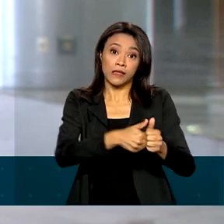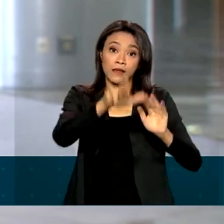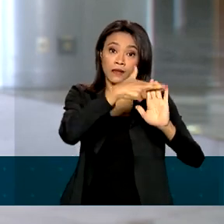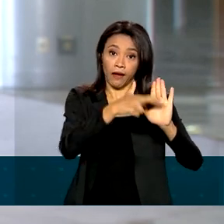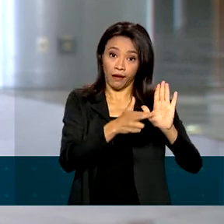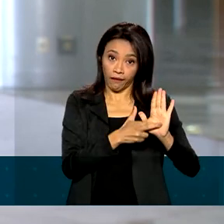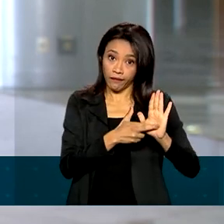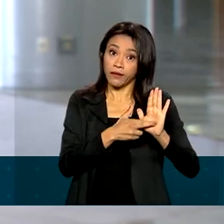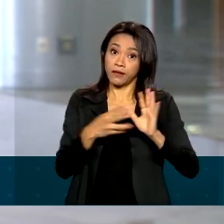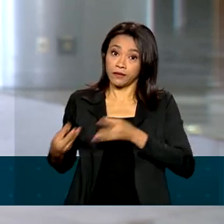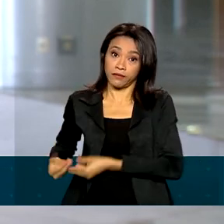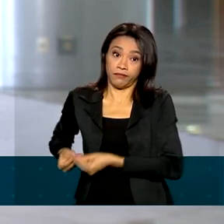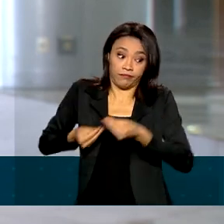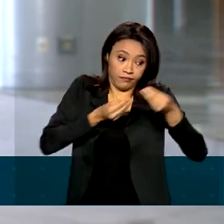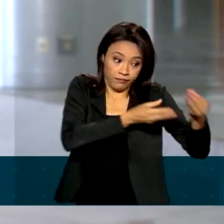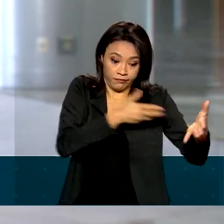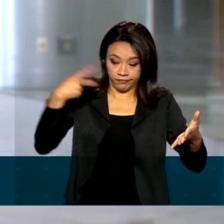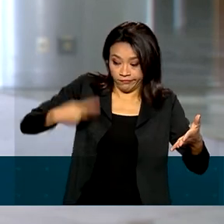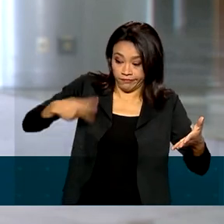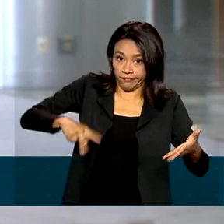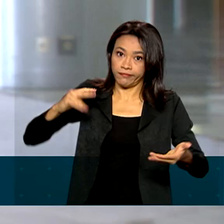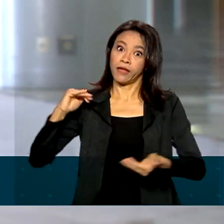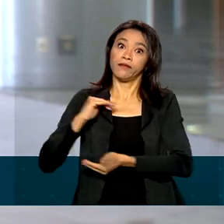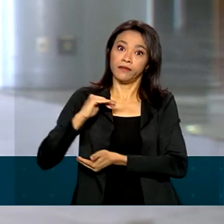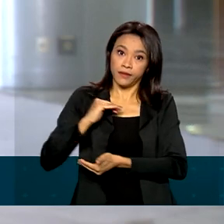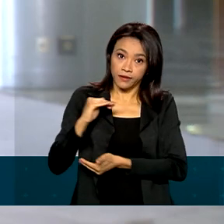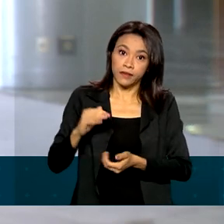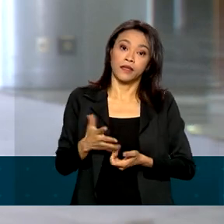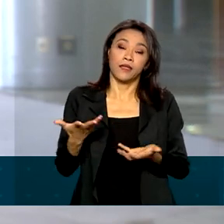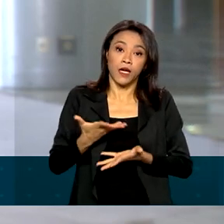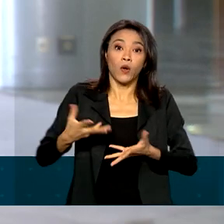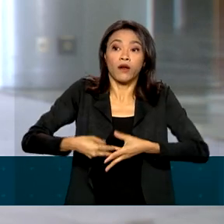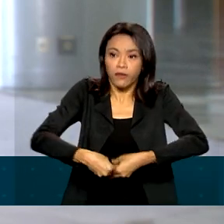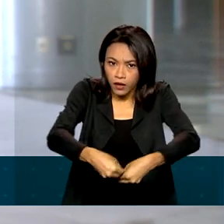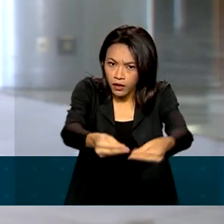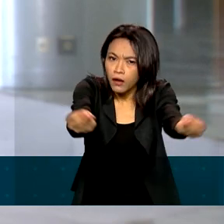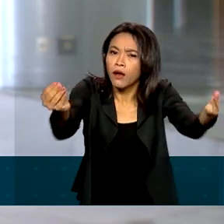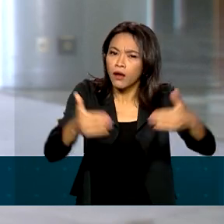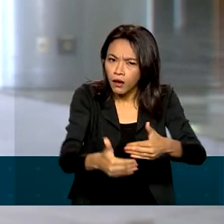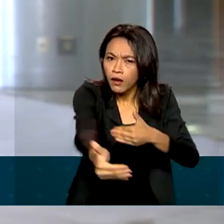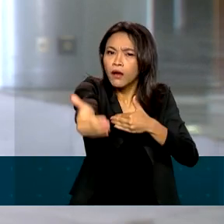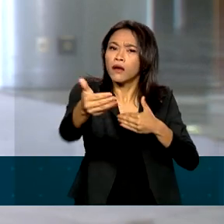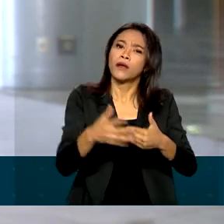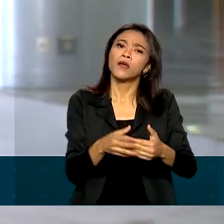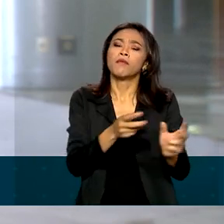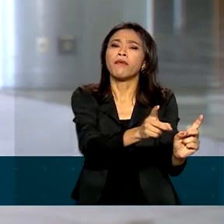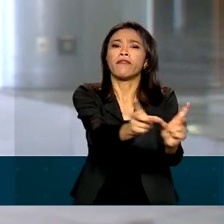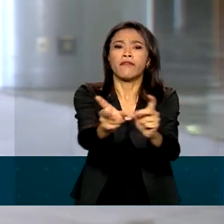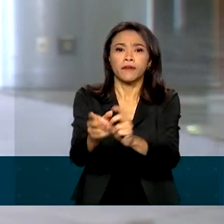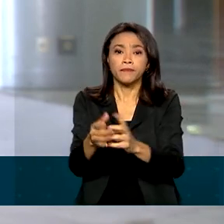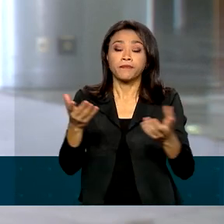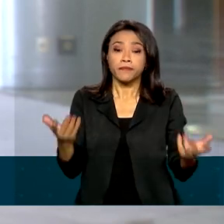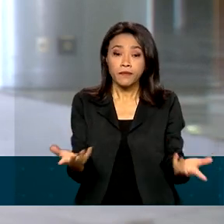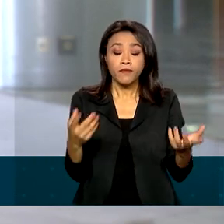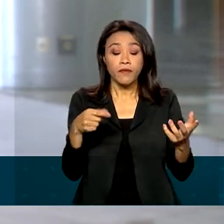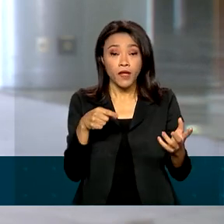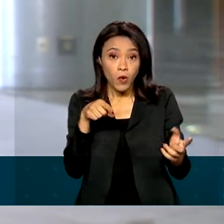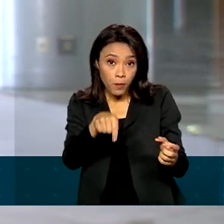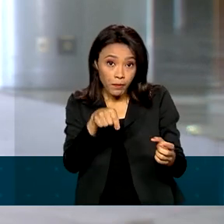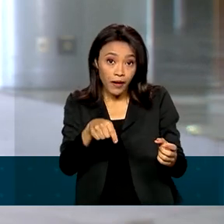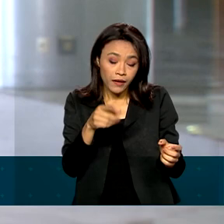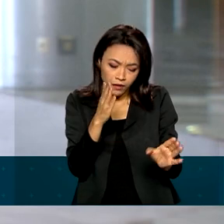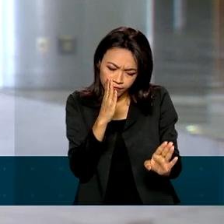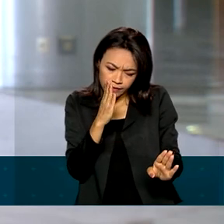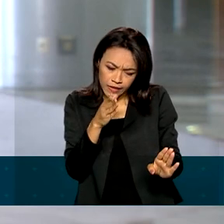cabe à empresa que solicitou o registro disponibilizar o produto no mercado, E de acordo com a Anvisa, o diagnóstico preciso, né, da